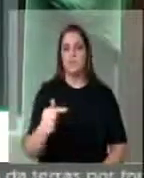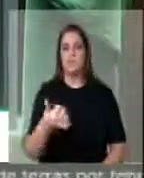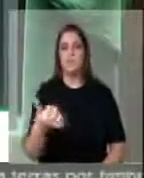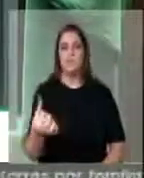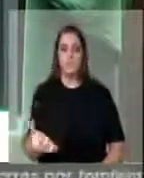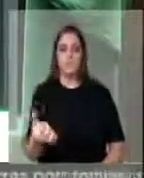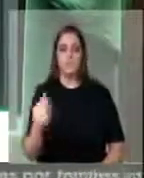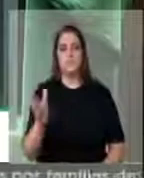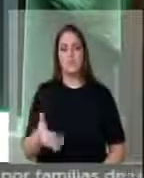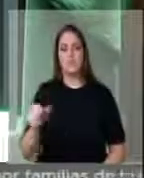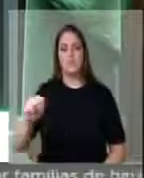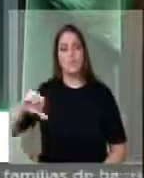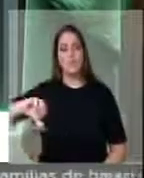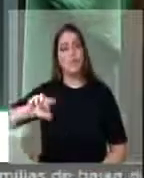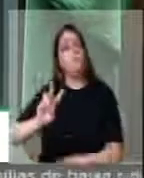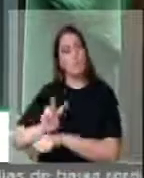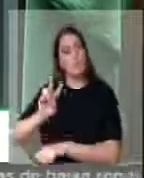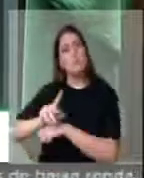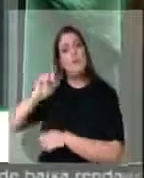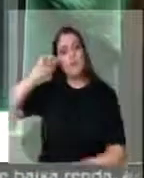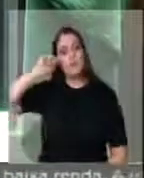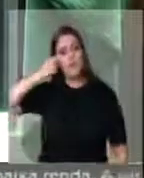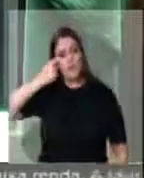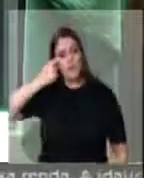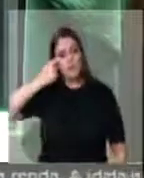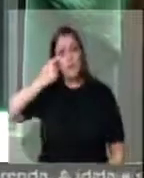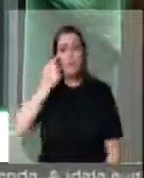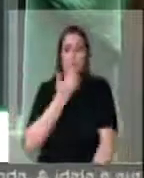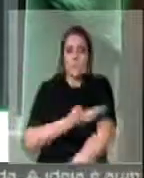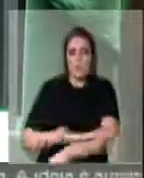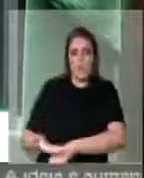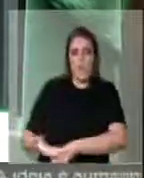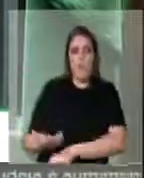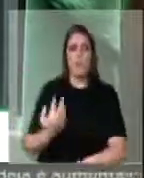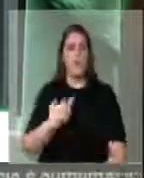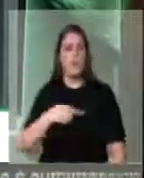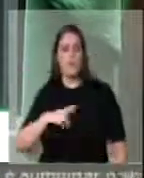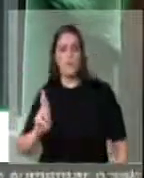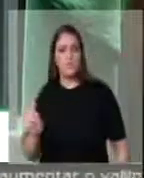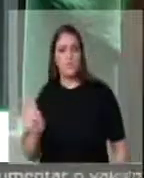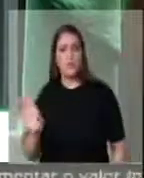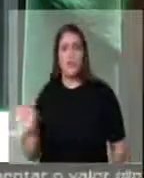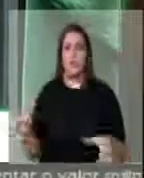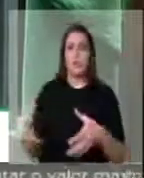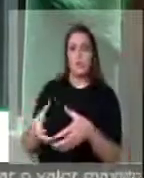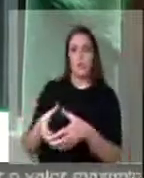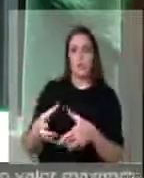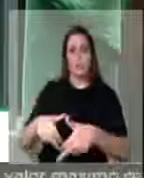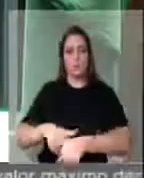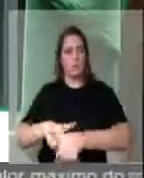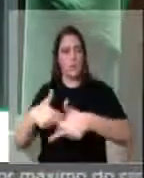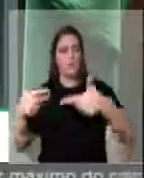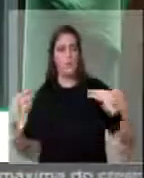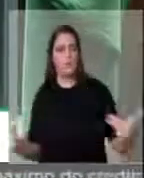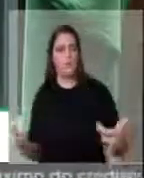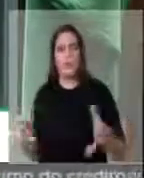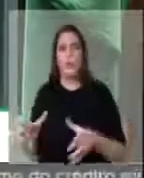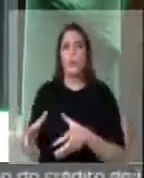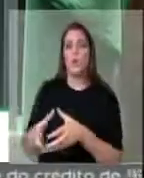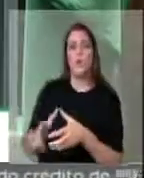protege negros, brancos, religiosos, grupos étnicos, grupos